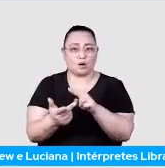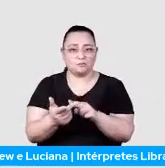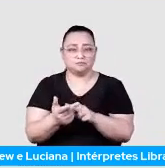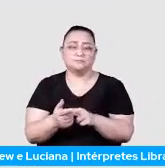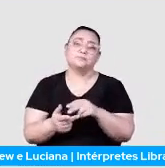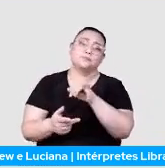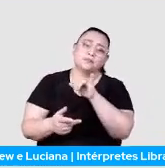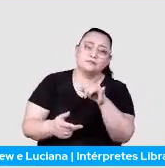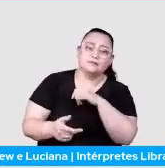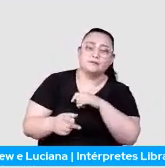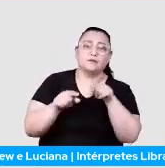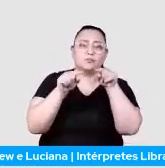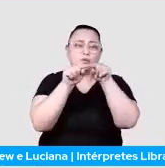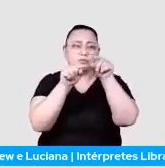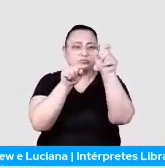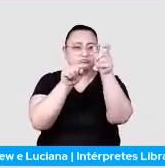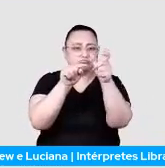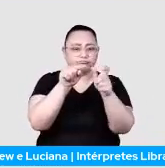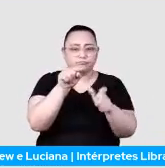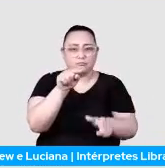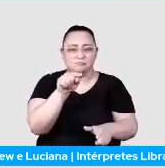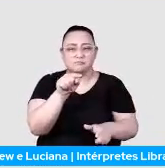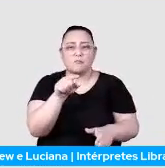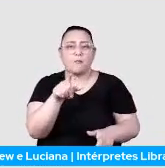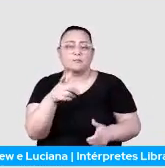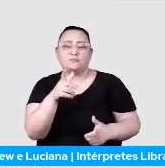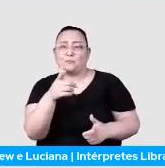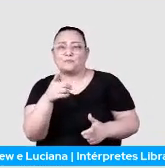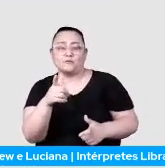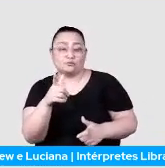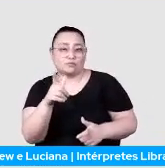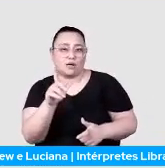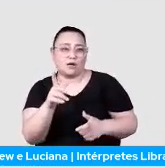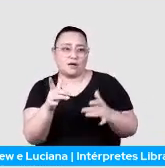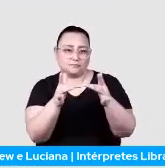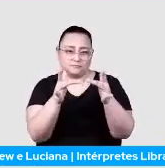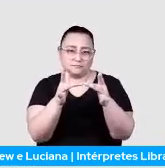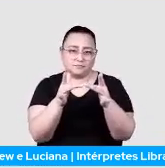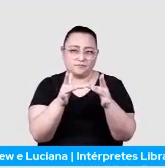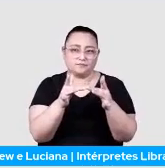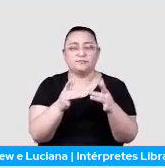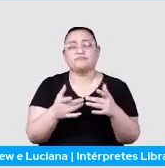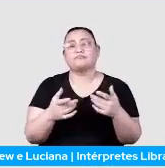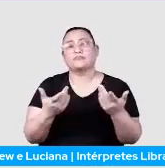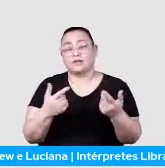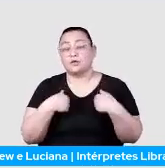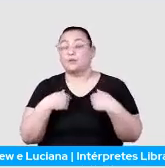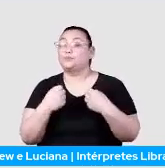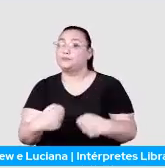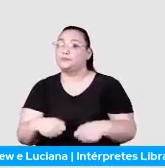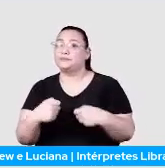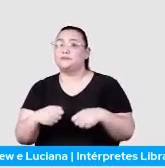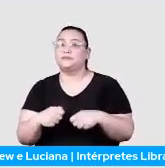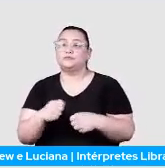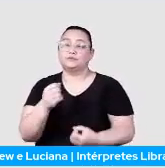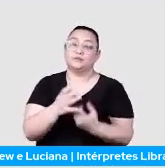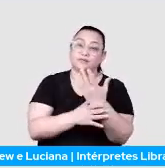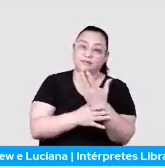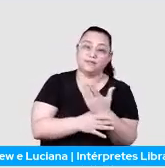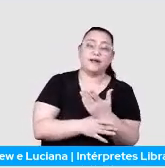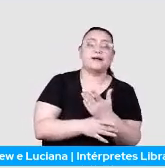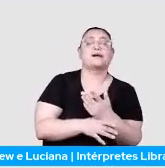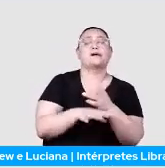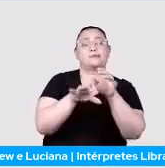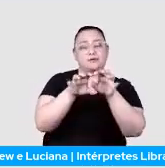uma extensão não está ativada, o enable não é true, eu tenho que gerar um not-configurated